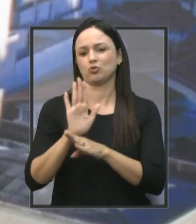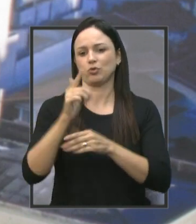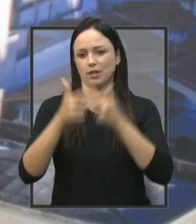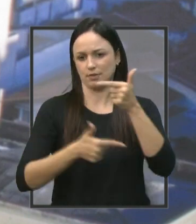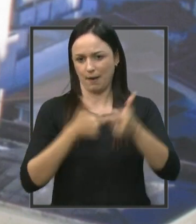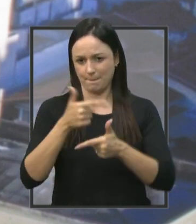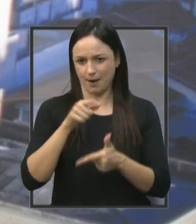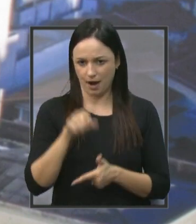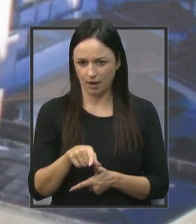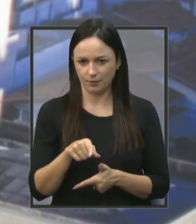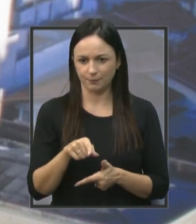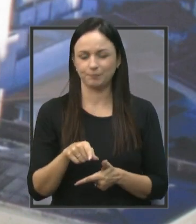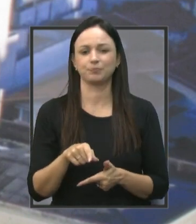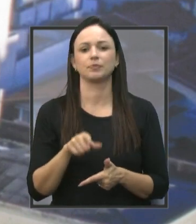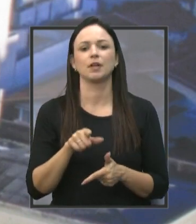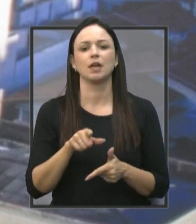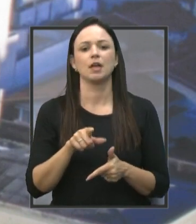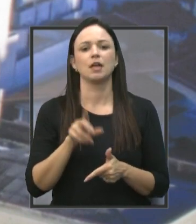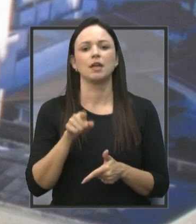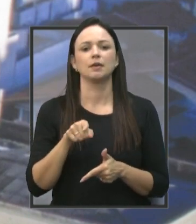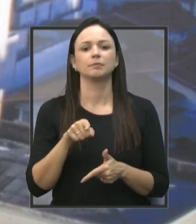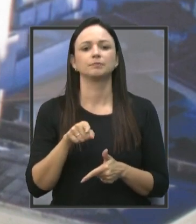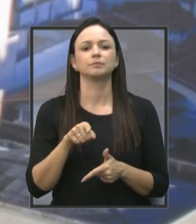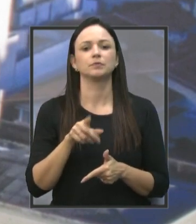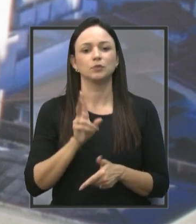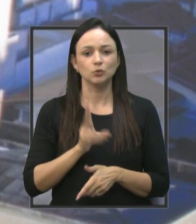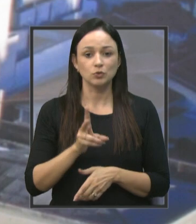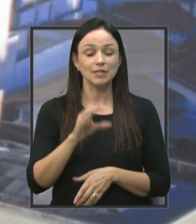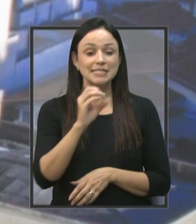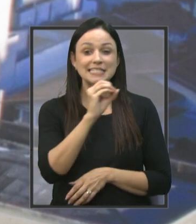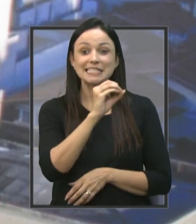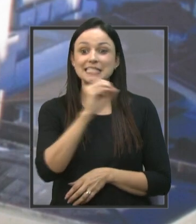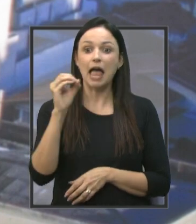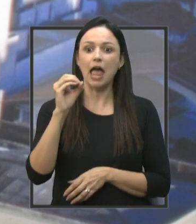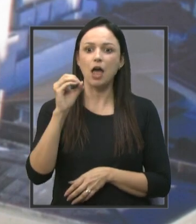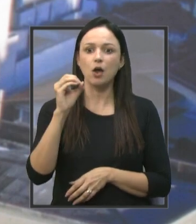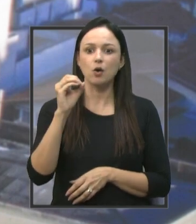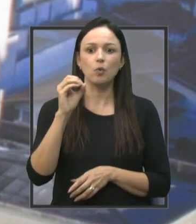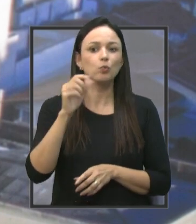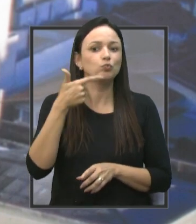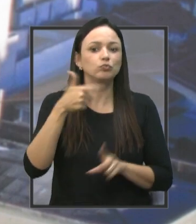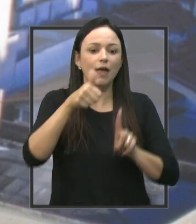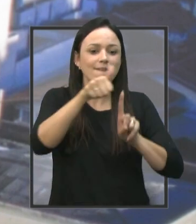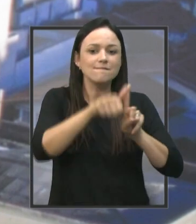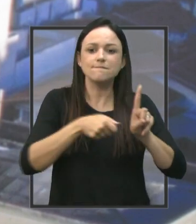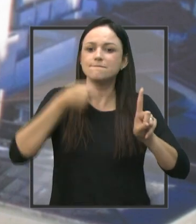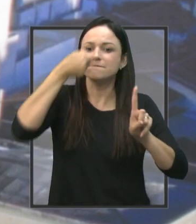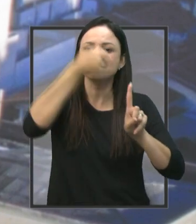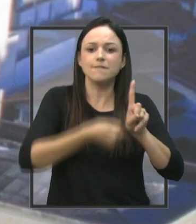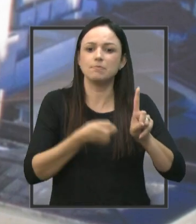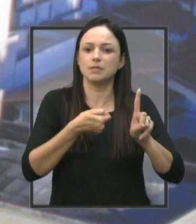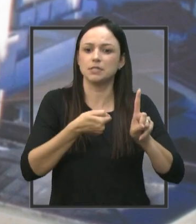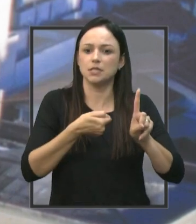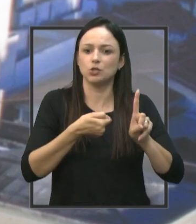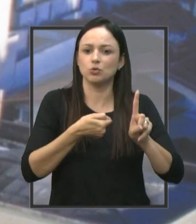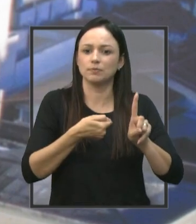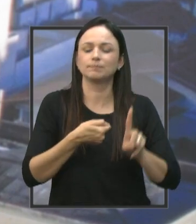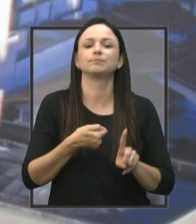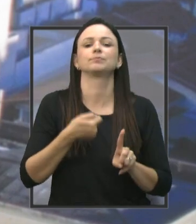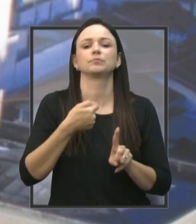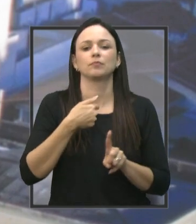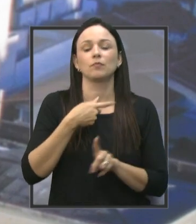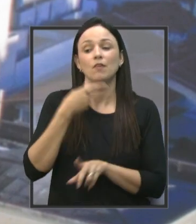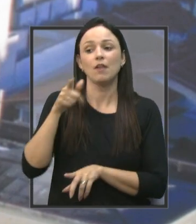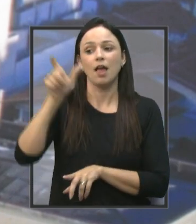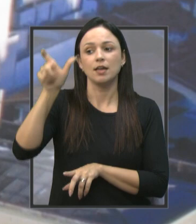manter esse zero índice de feminicídio na cidade de Jaú. E cheguei a comentar com a